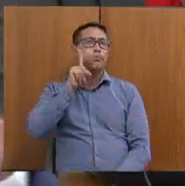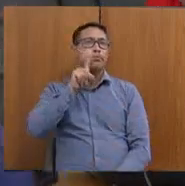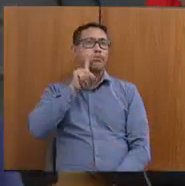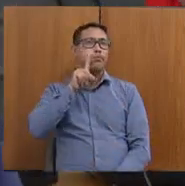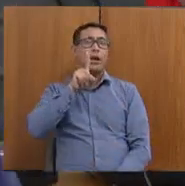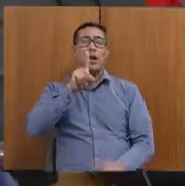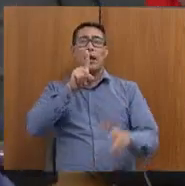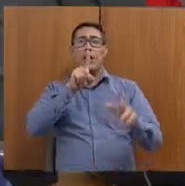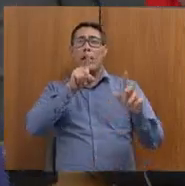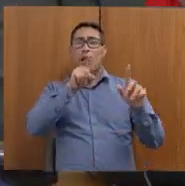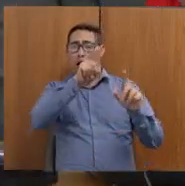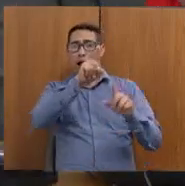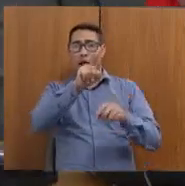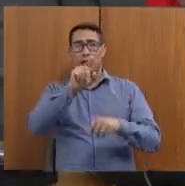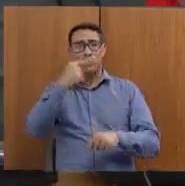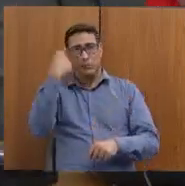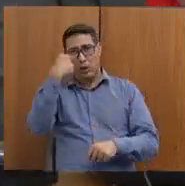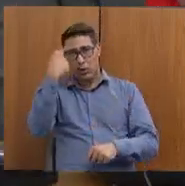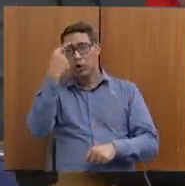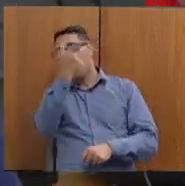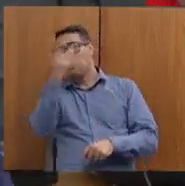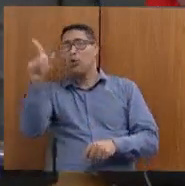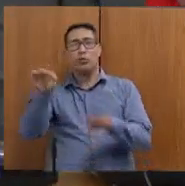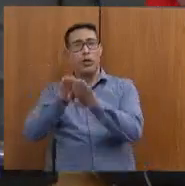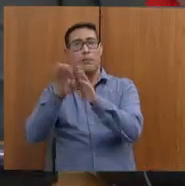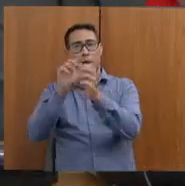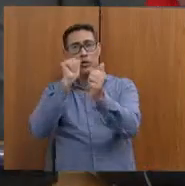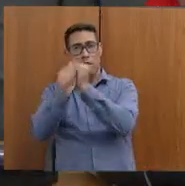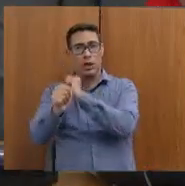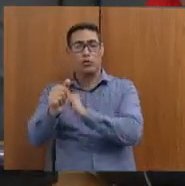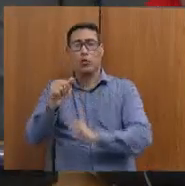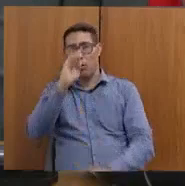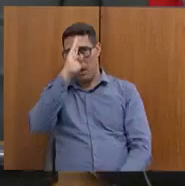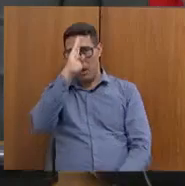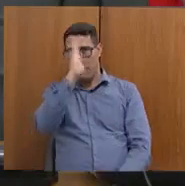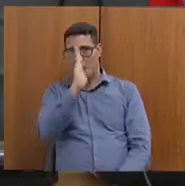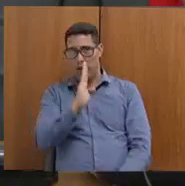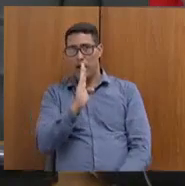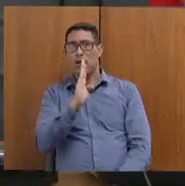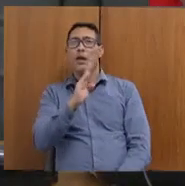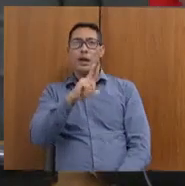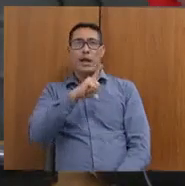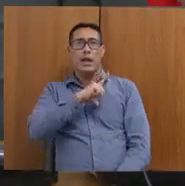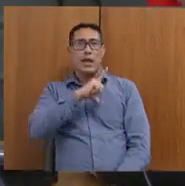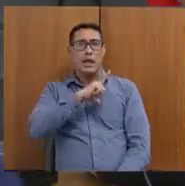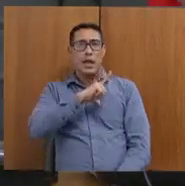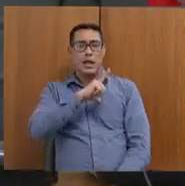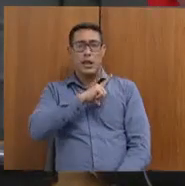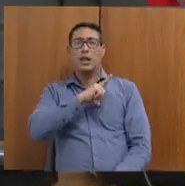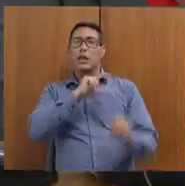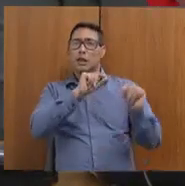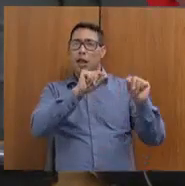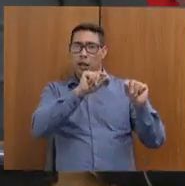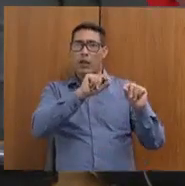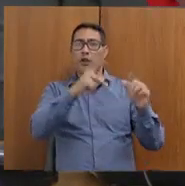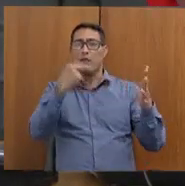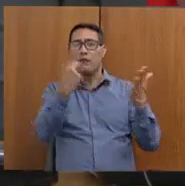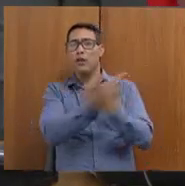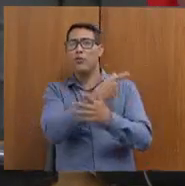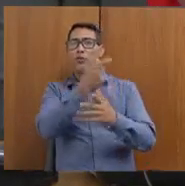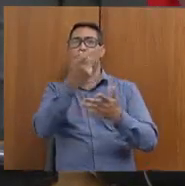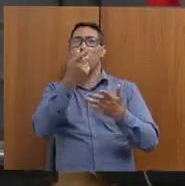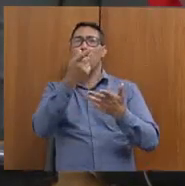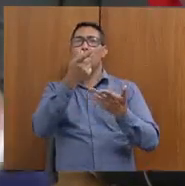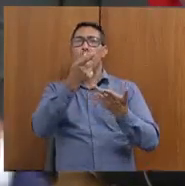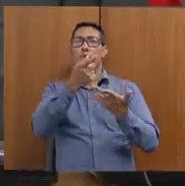atrás, um outro jogador brasileiro que cometeu também um crime bárbaro, foi punido, está preso. Por que